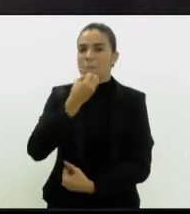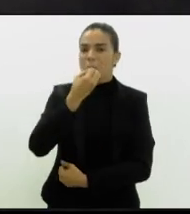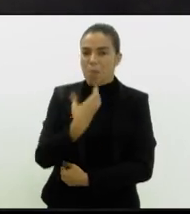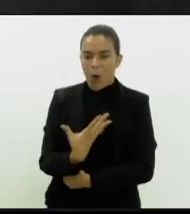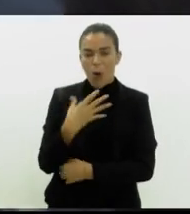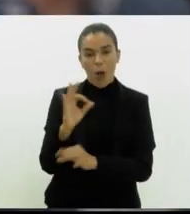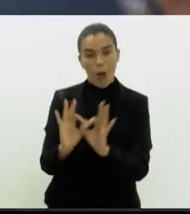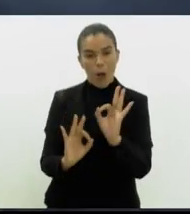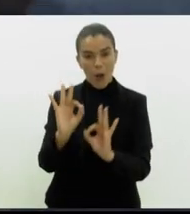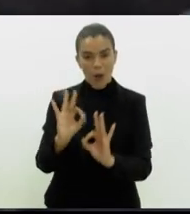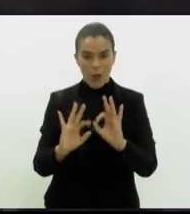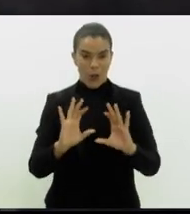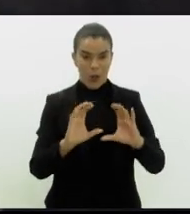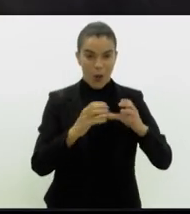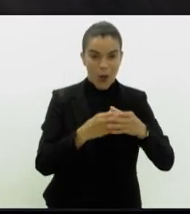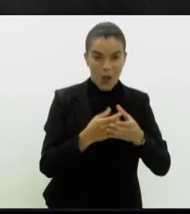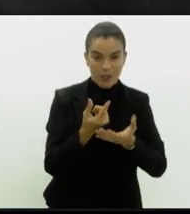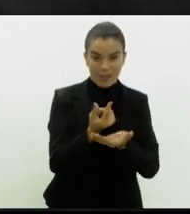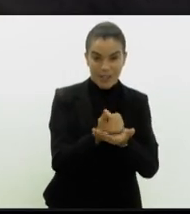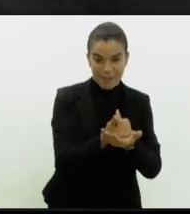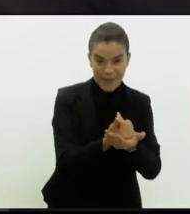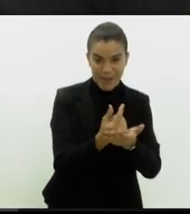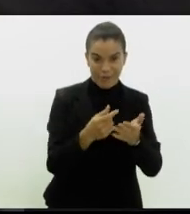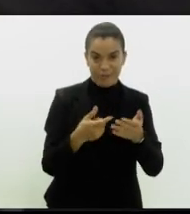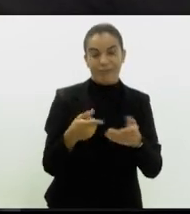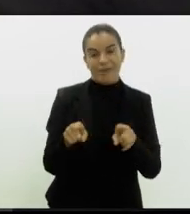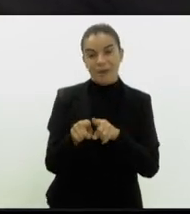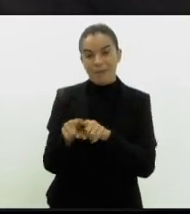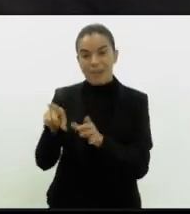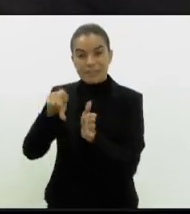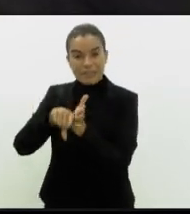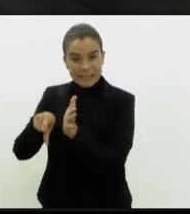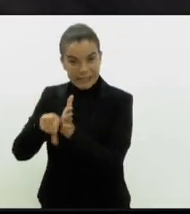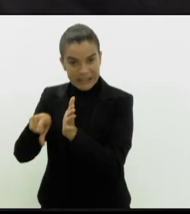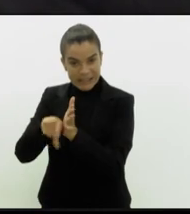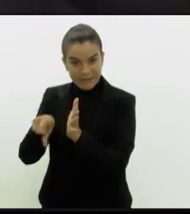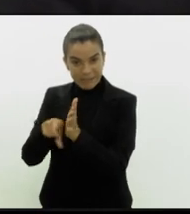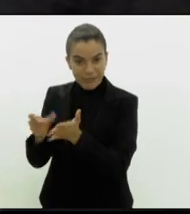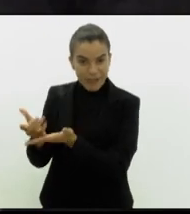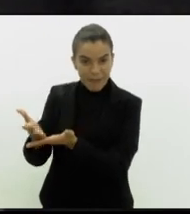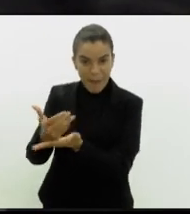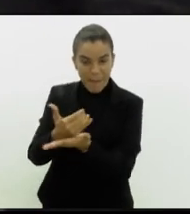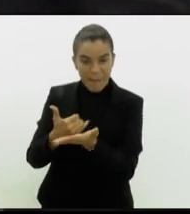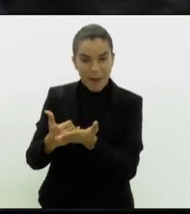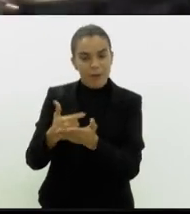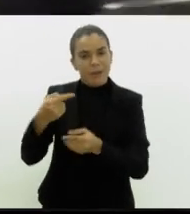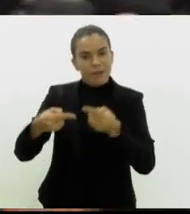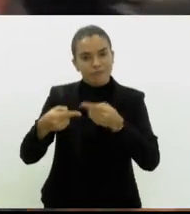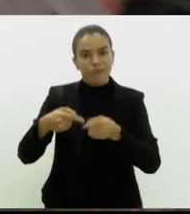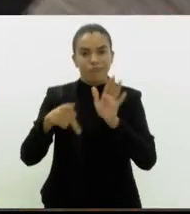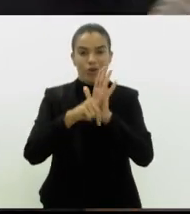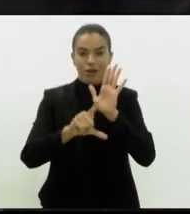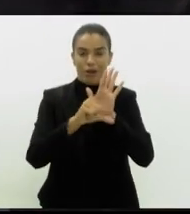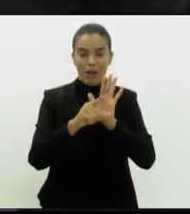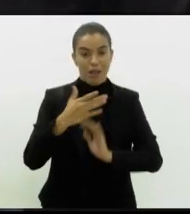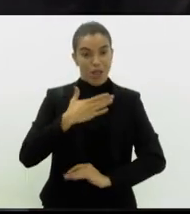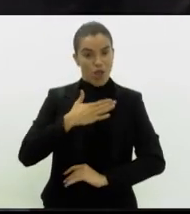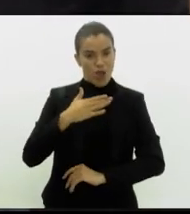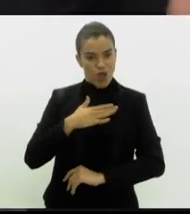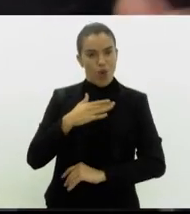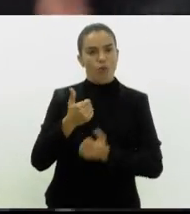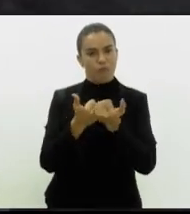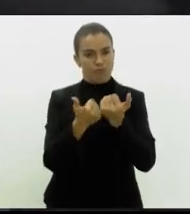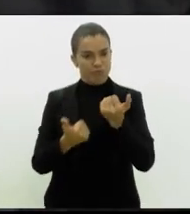organizada pelas comissões de orçamento e de tributação, para discutir um projeto de lei, que eu sou um dos